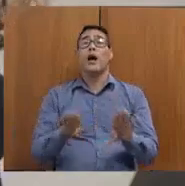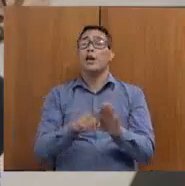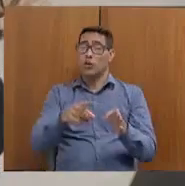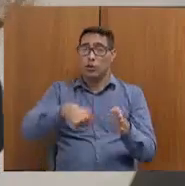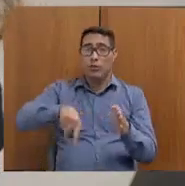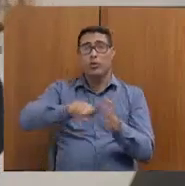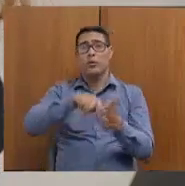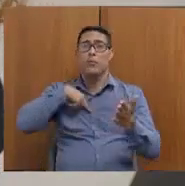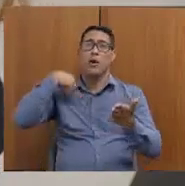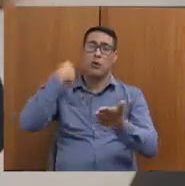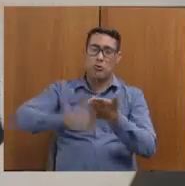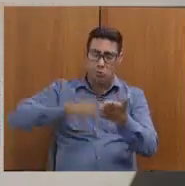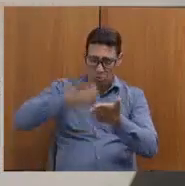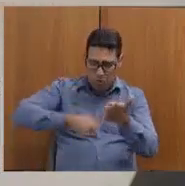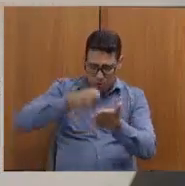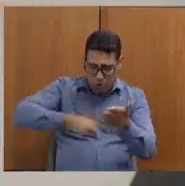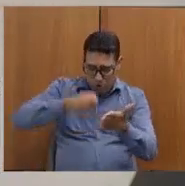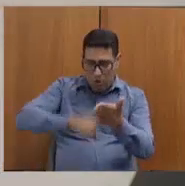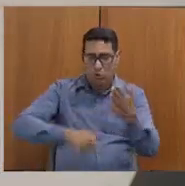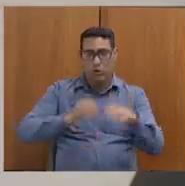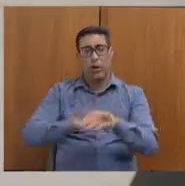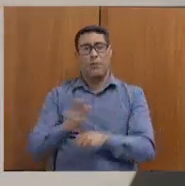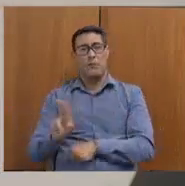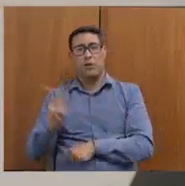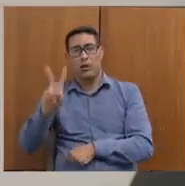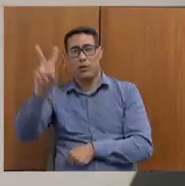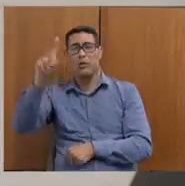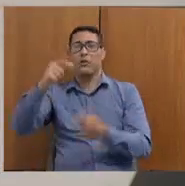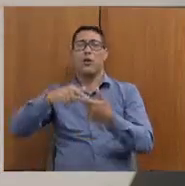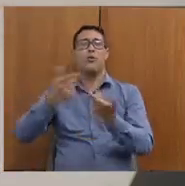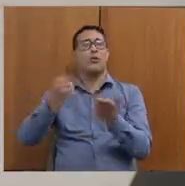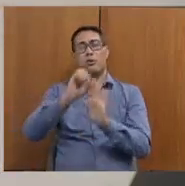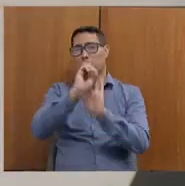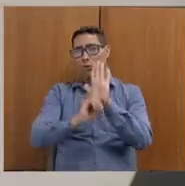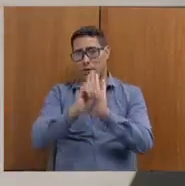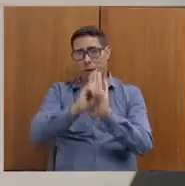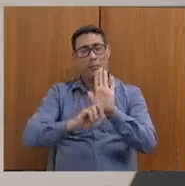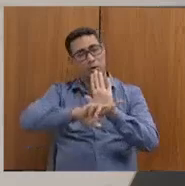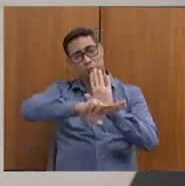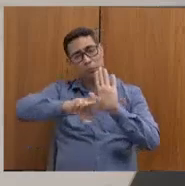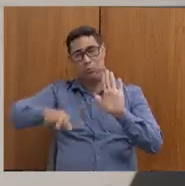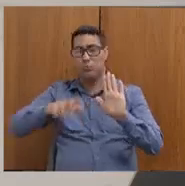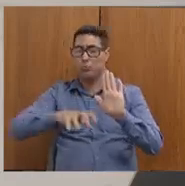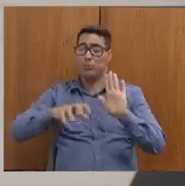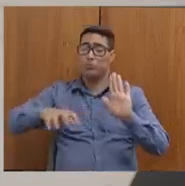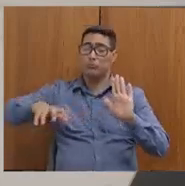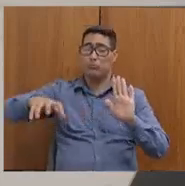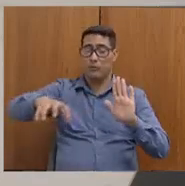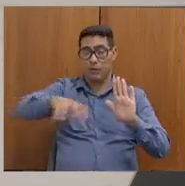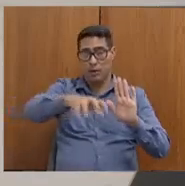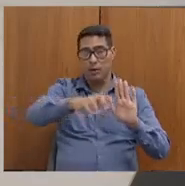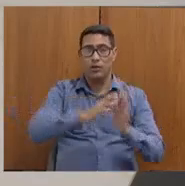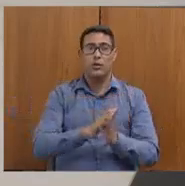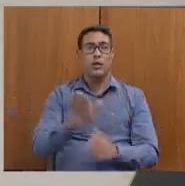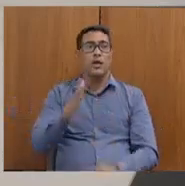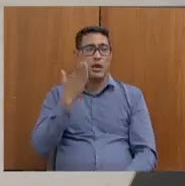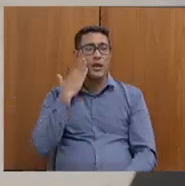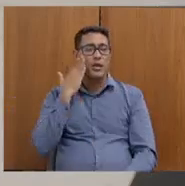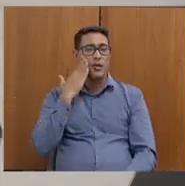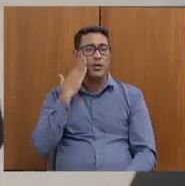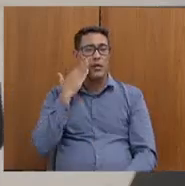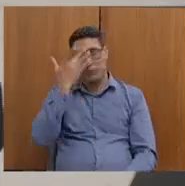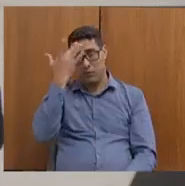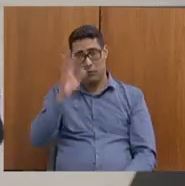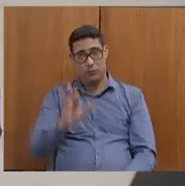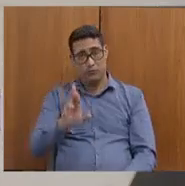lutar pela valorização da CEDES, lutar pela valorização do orçamento para essas áreas. E a gente sabe que quem luta por isso também são